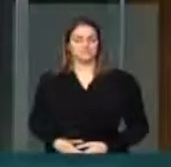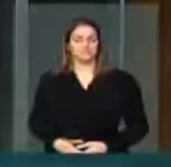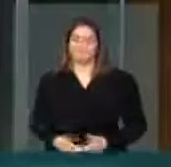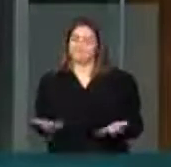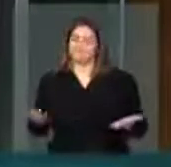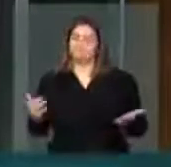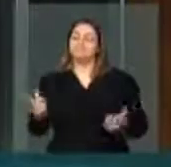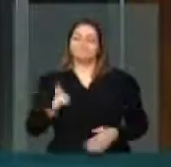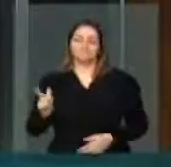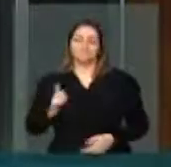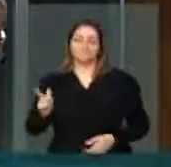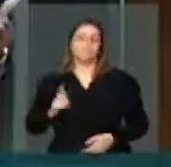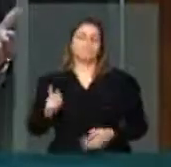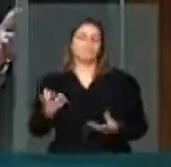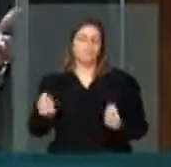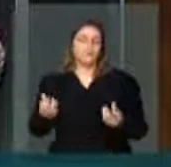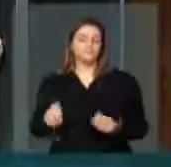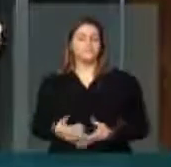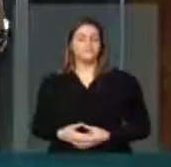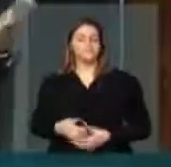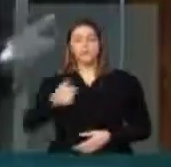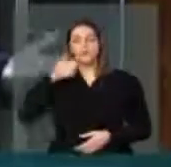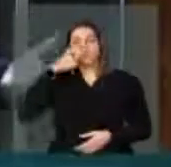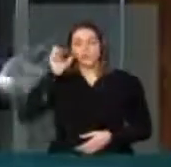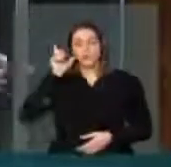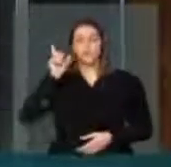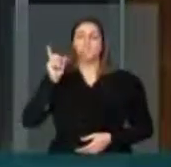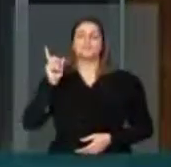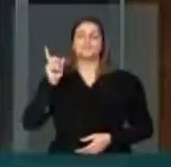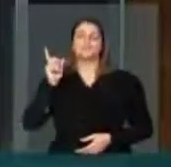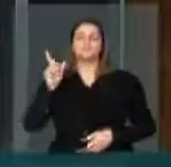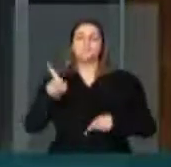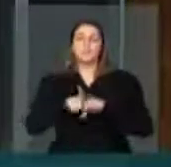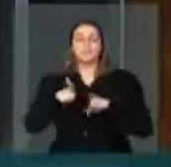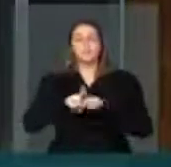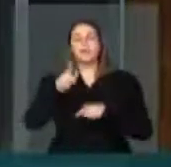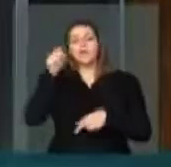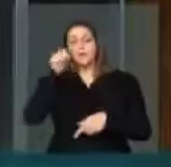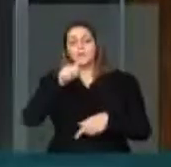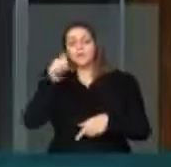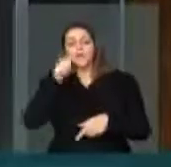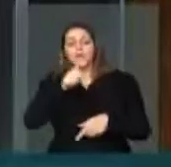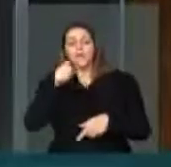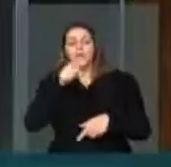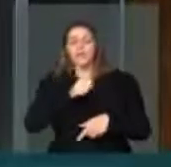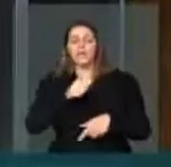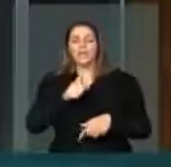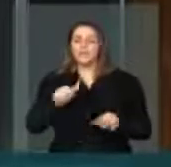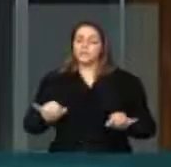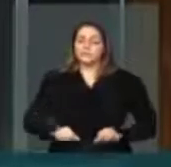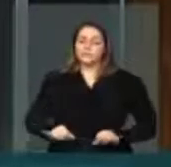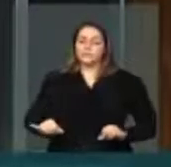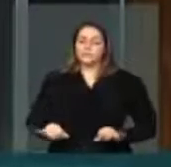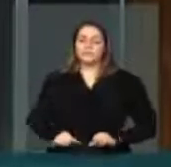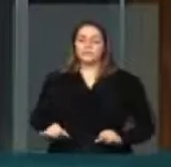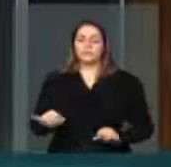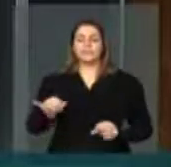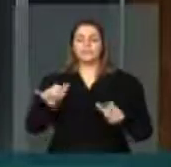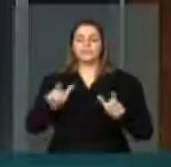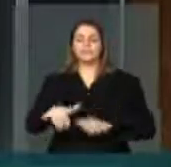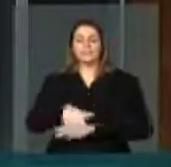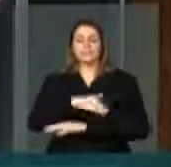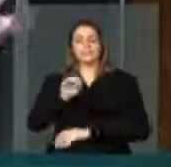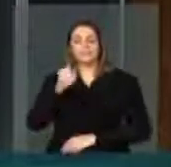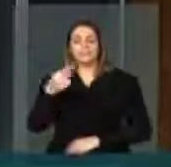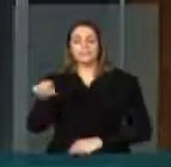acontece. Ontem mesmo atacaram uma mulher, em São Conrado, a